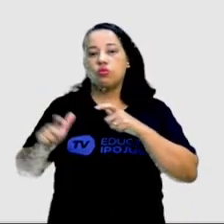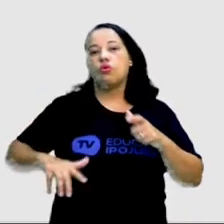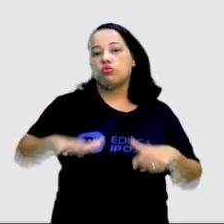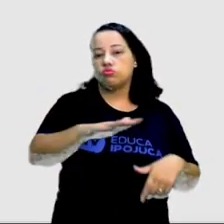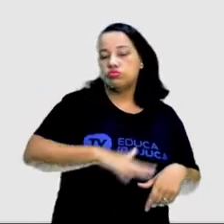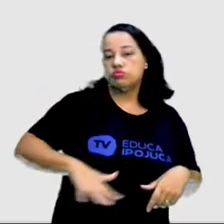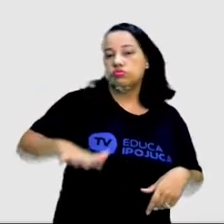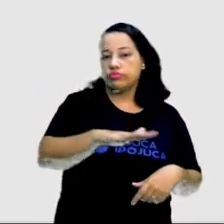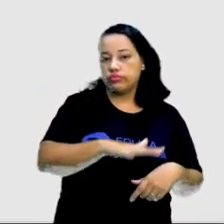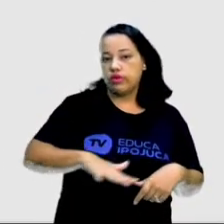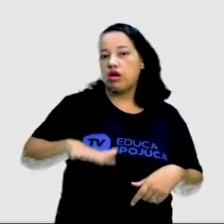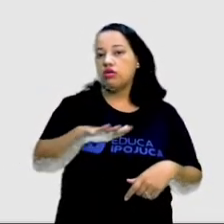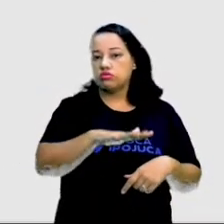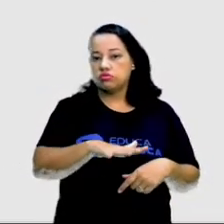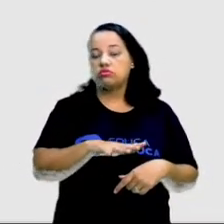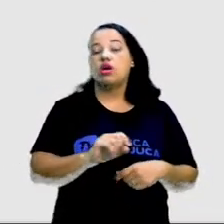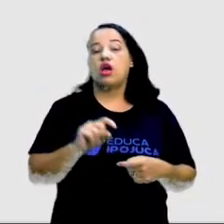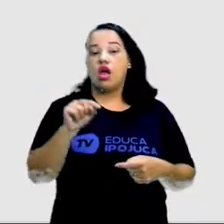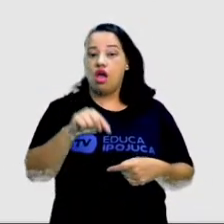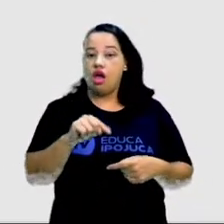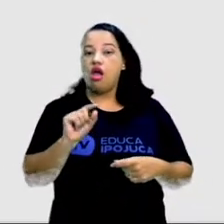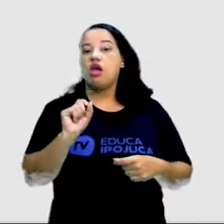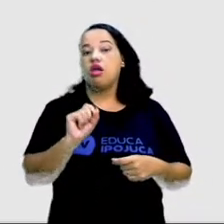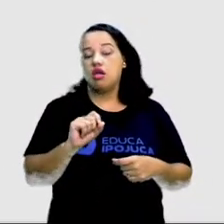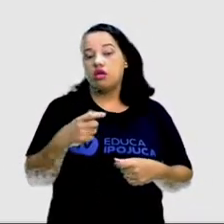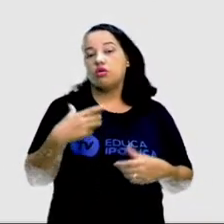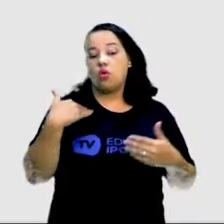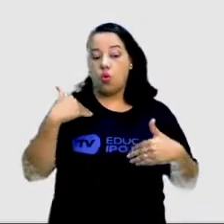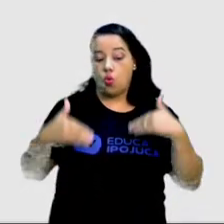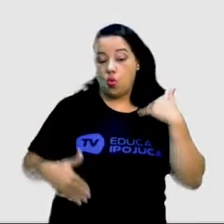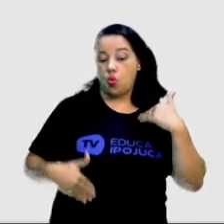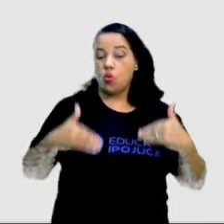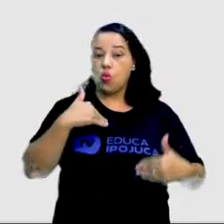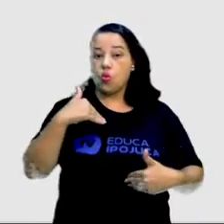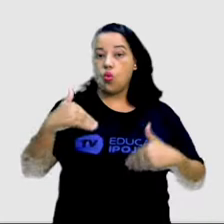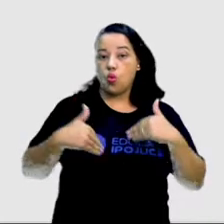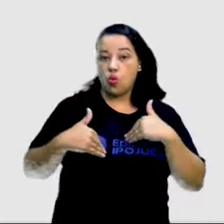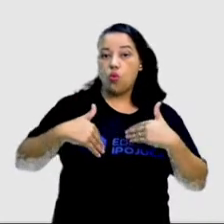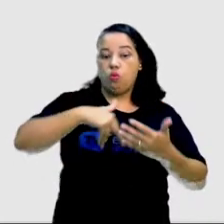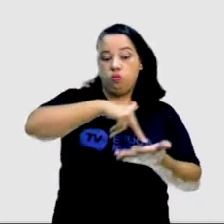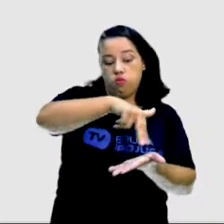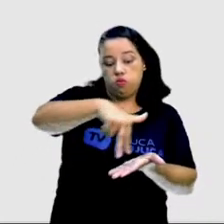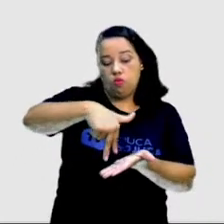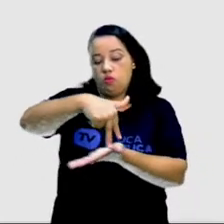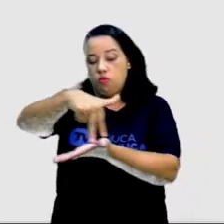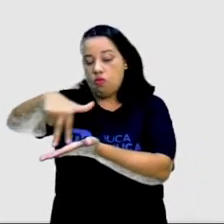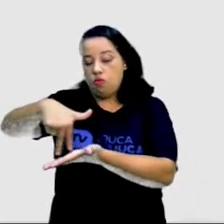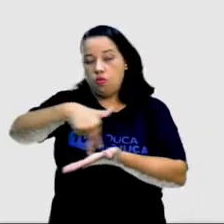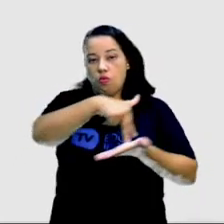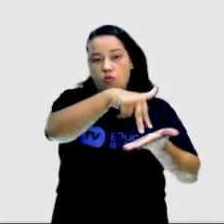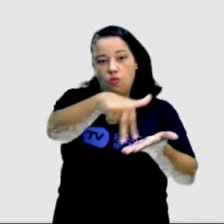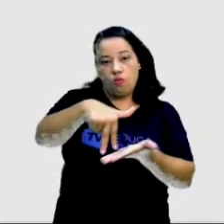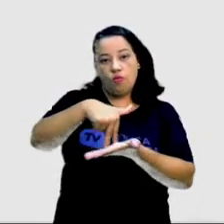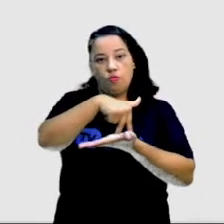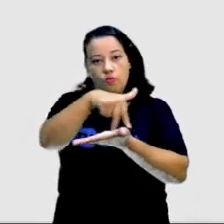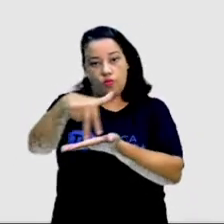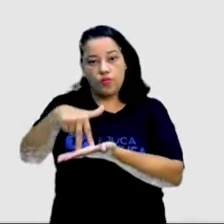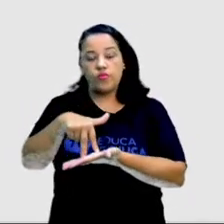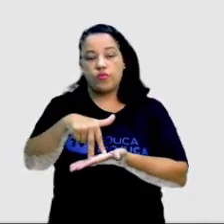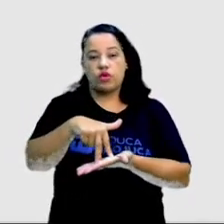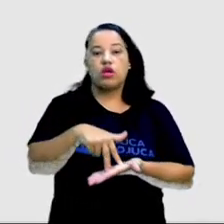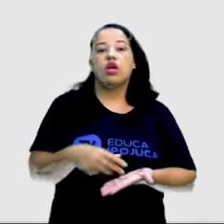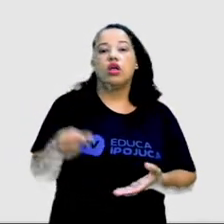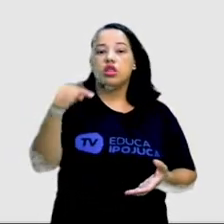espaço, ele refere-se ao trajeto do corpo do início ao fim. E nele,